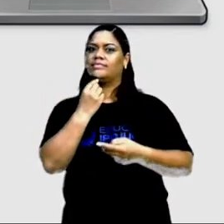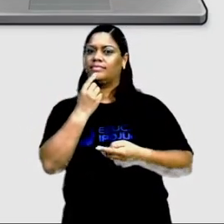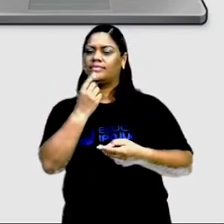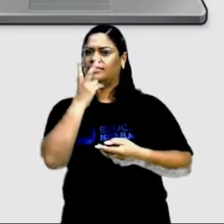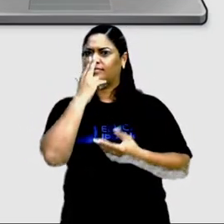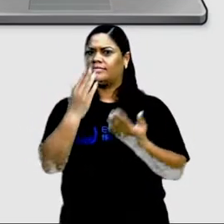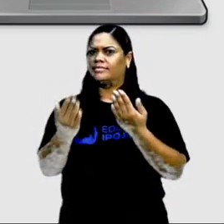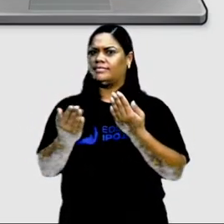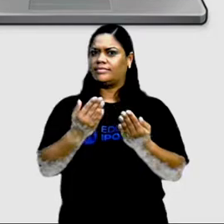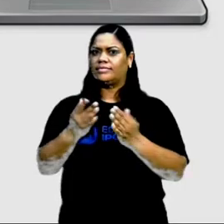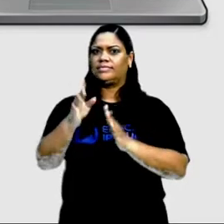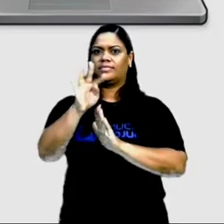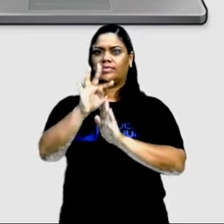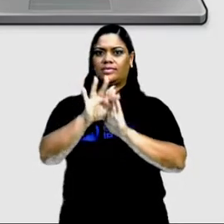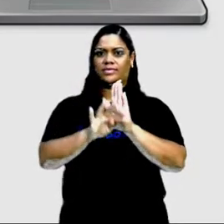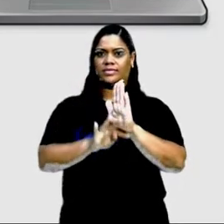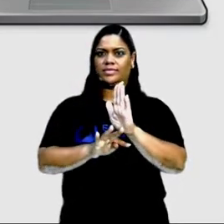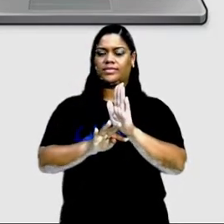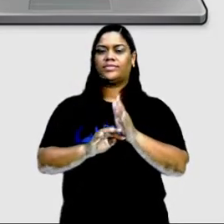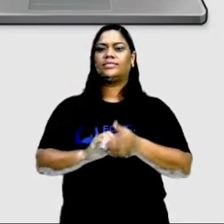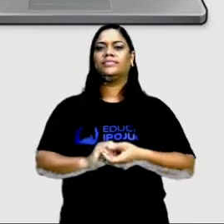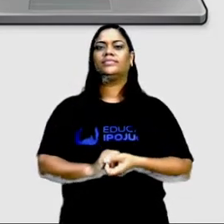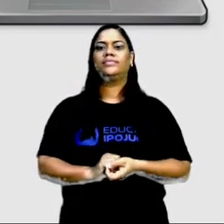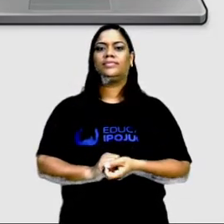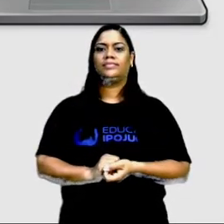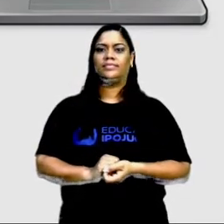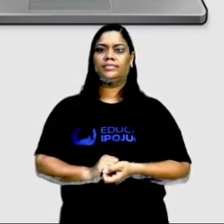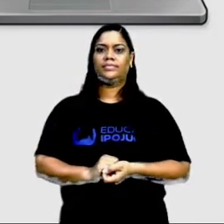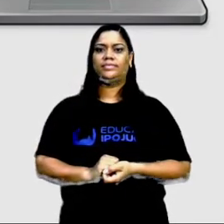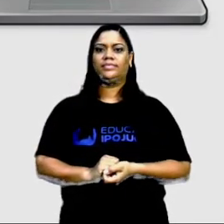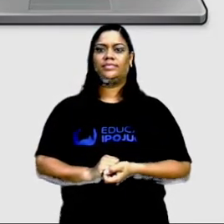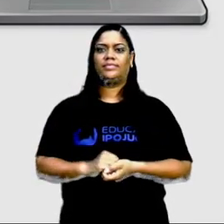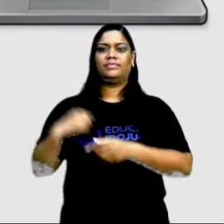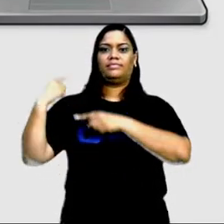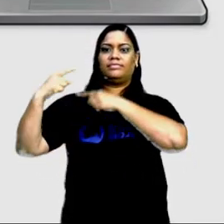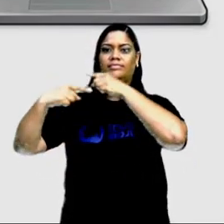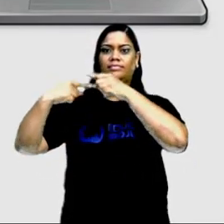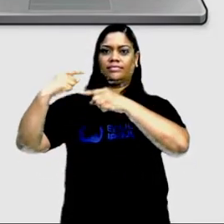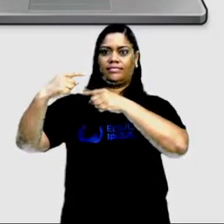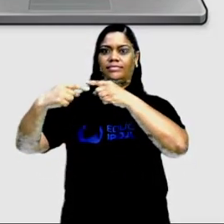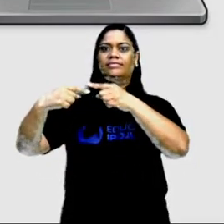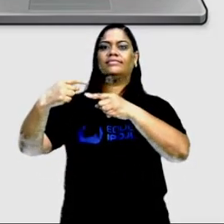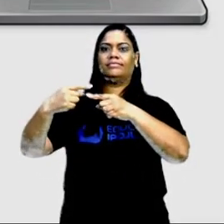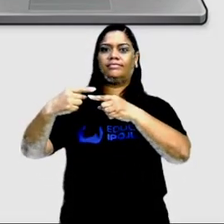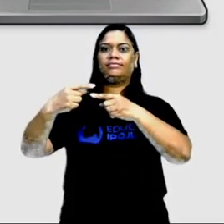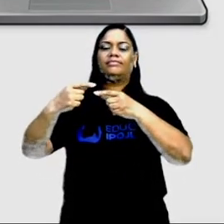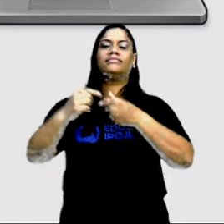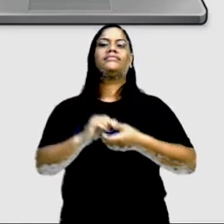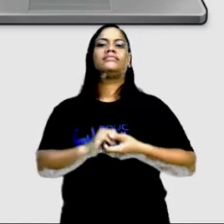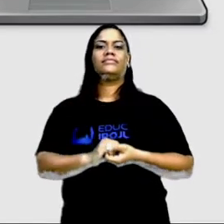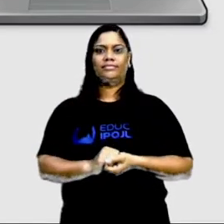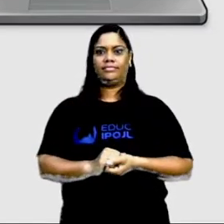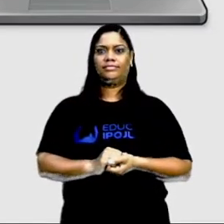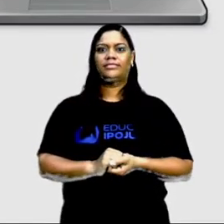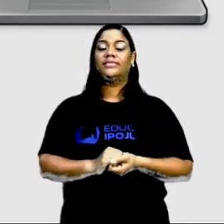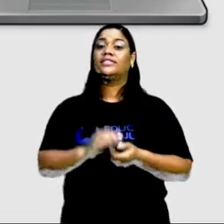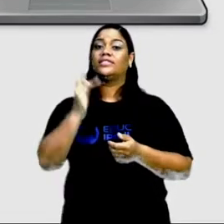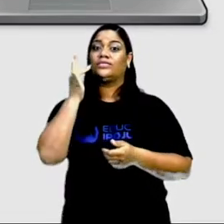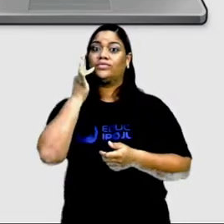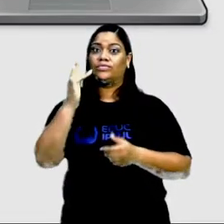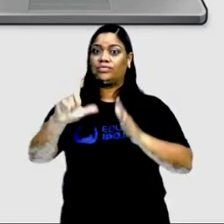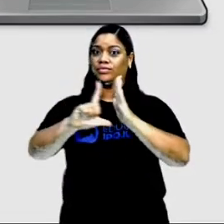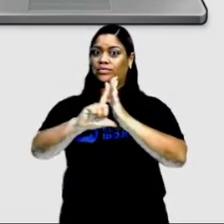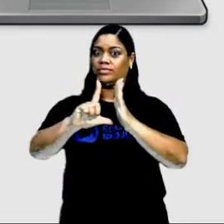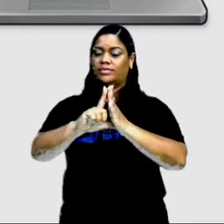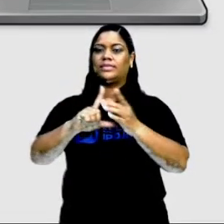Ele tem o corpo do texto logo em cima. O legítimo herdeiro do trono hortifruti. A imagem que também toma o